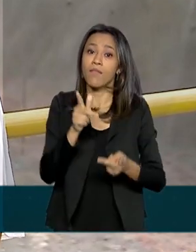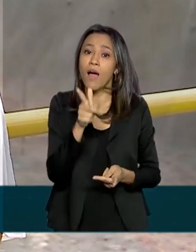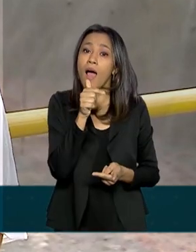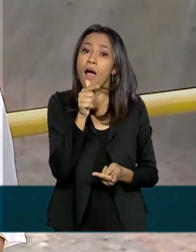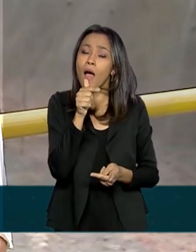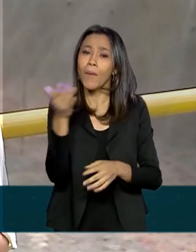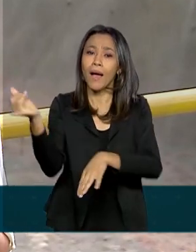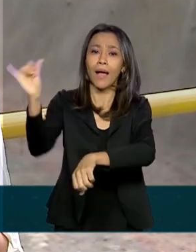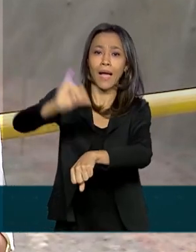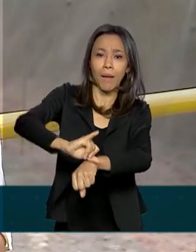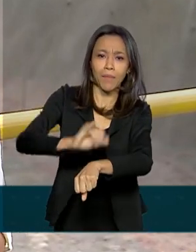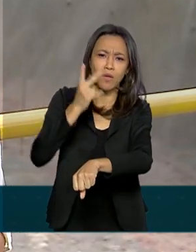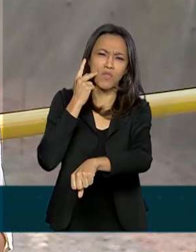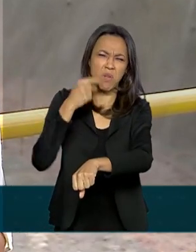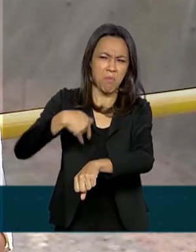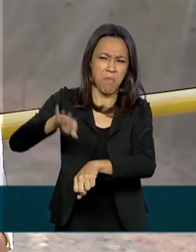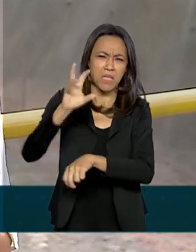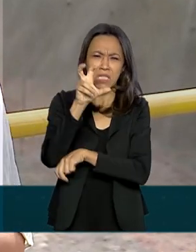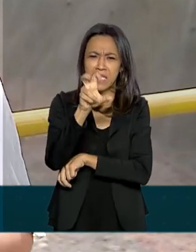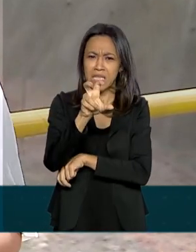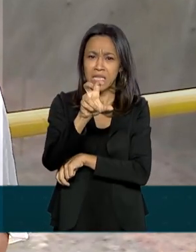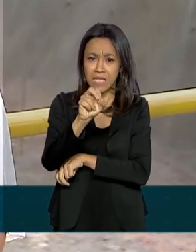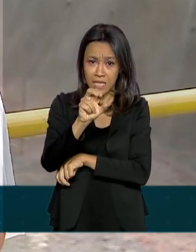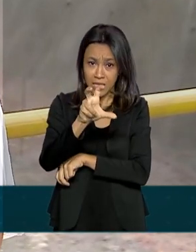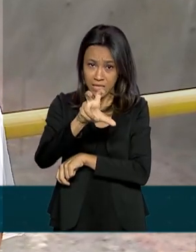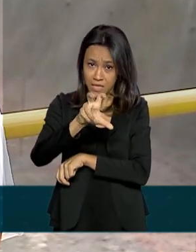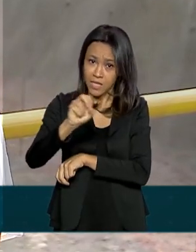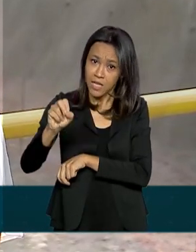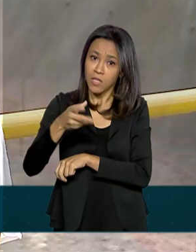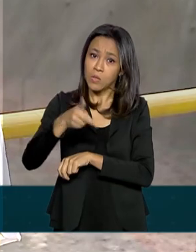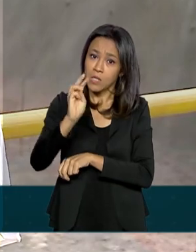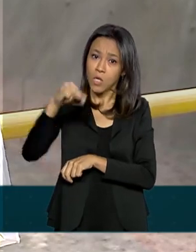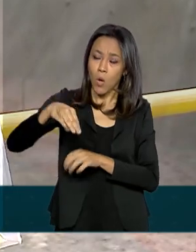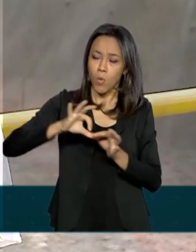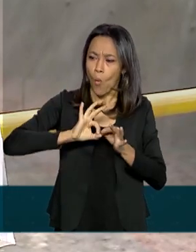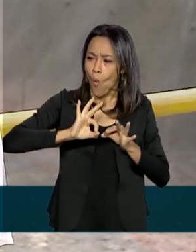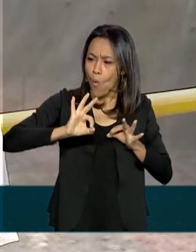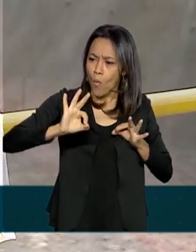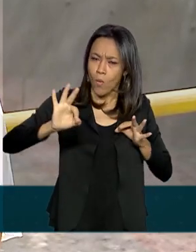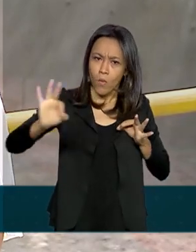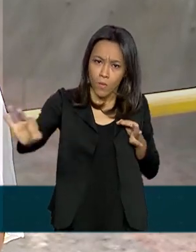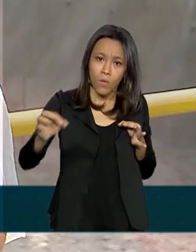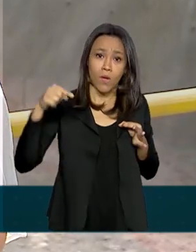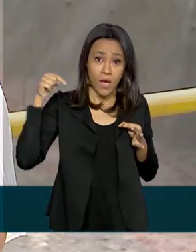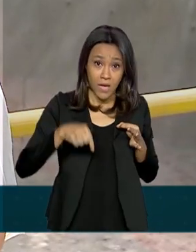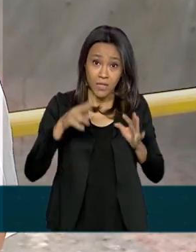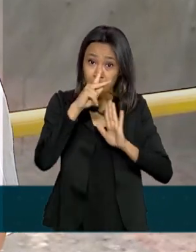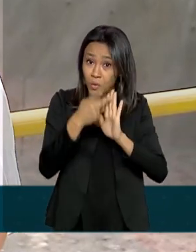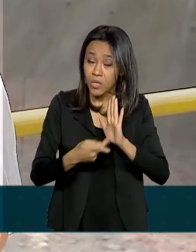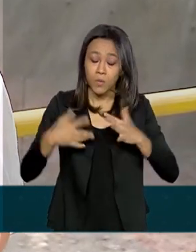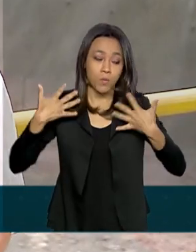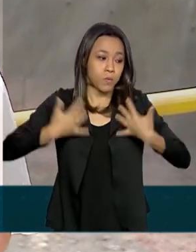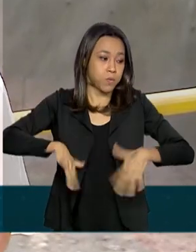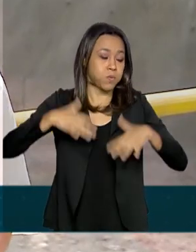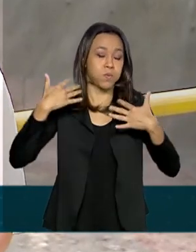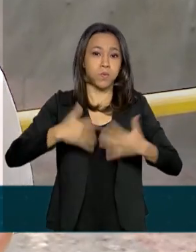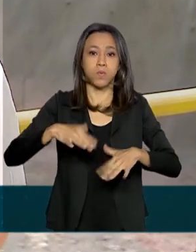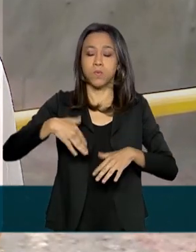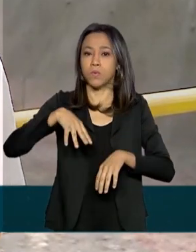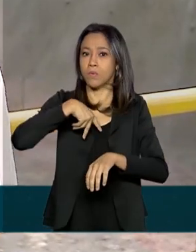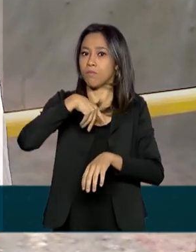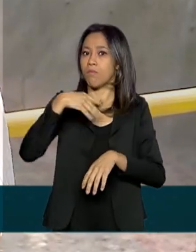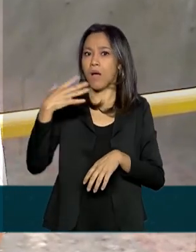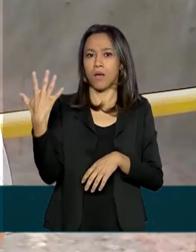Fortaleza, a mais de 500 quilômetros de distância. O projeto de integração do Rio São Francisco é a maior obra hídrica do país.